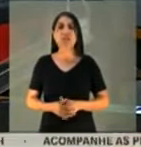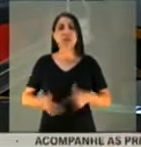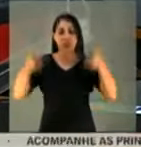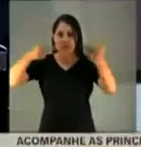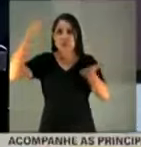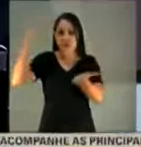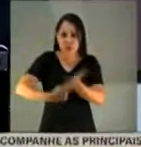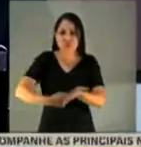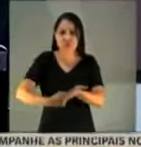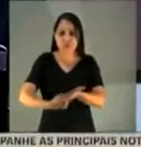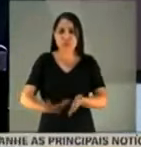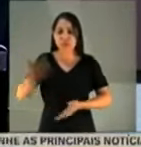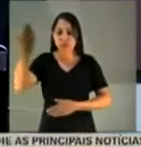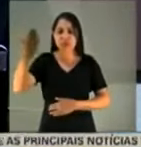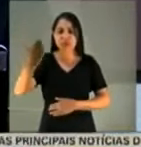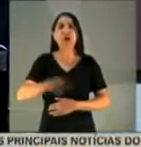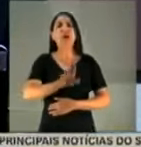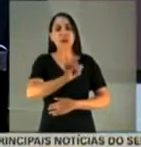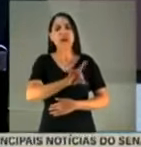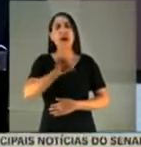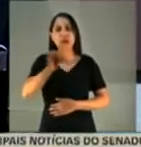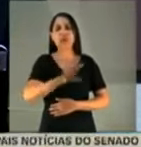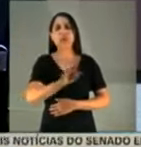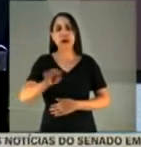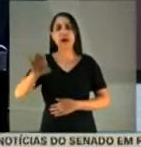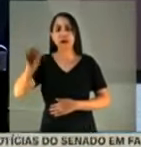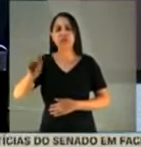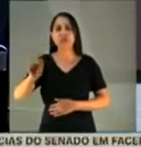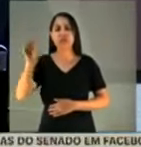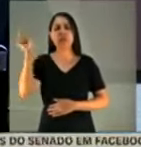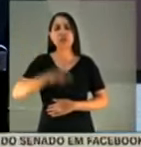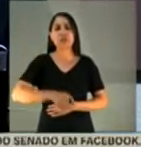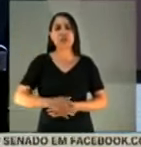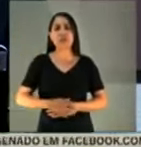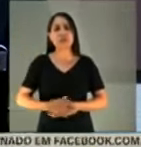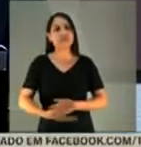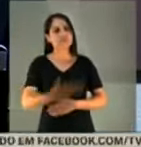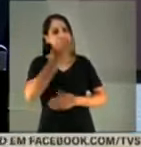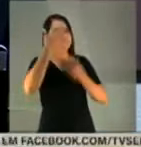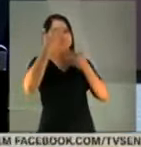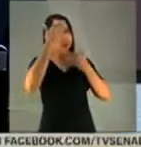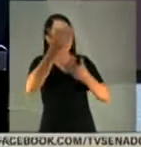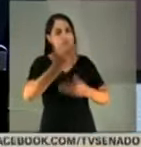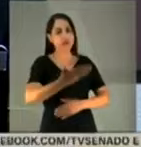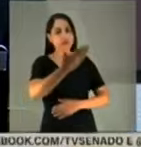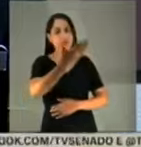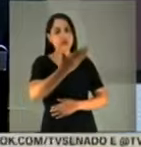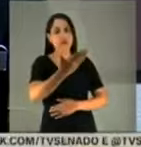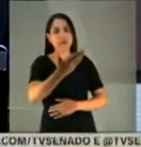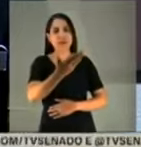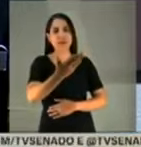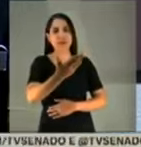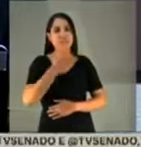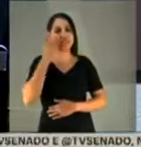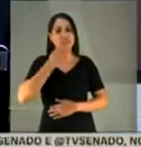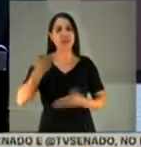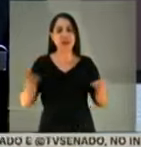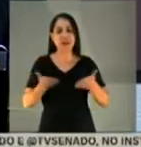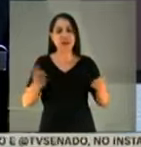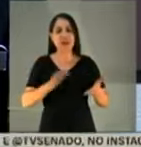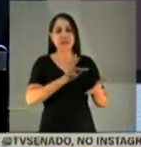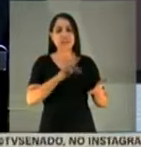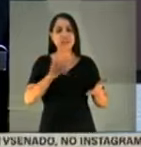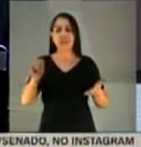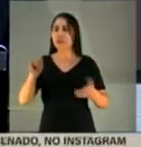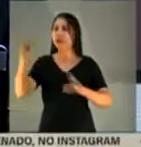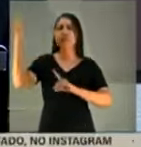confirma, então, que... Foi o Ricardo Barros que presidente falou. Foi o Ricardo Agradeço imensamente a Vossa Excelência. Essa CPI, a partir de agora... não me sinto